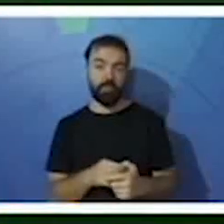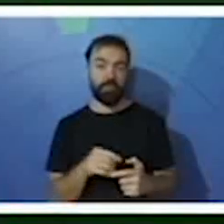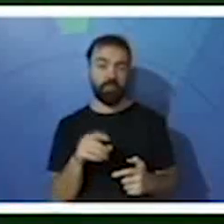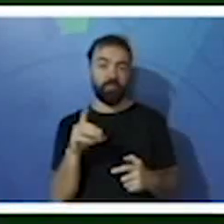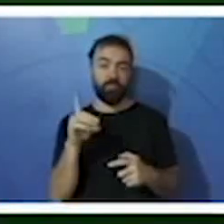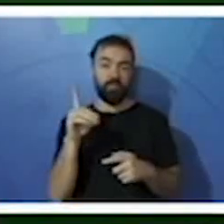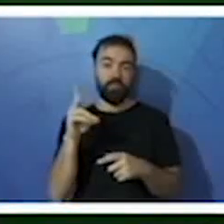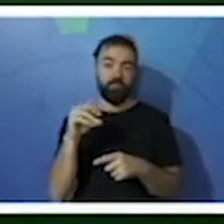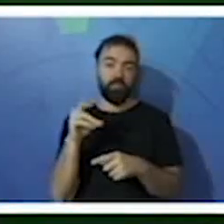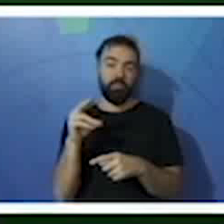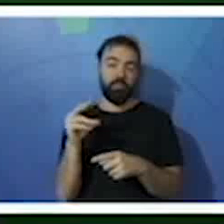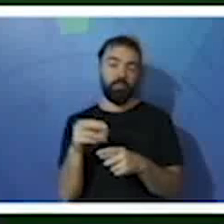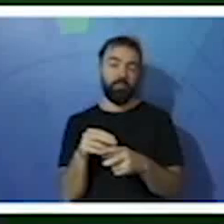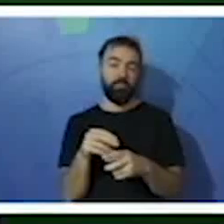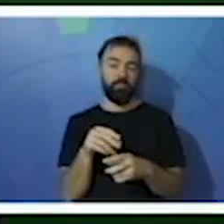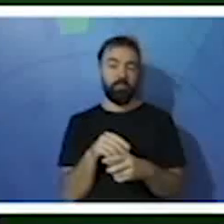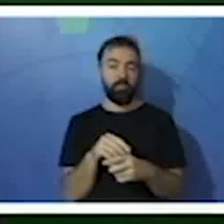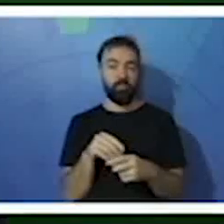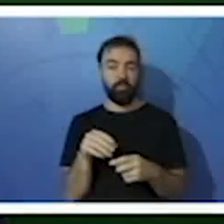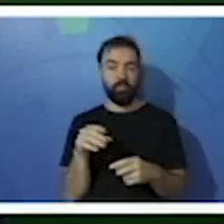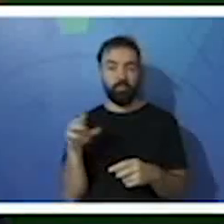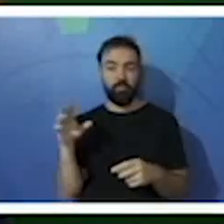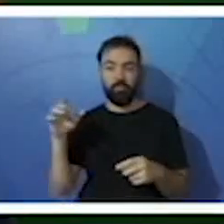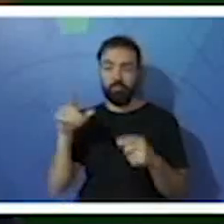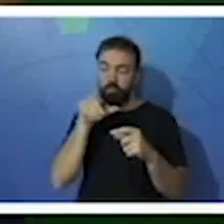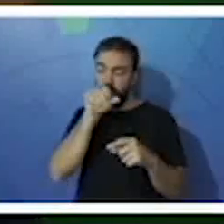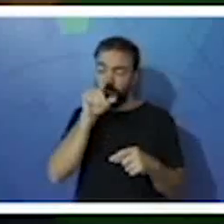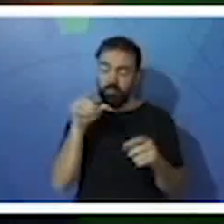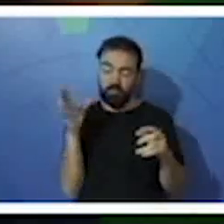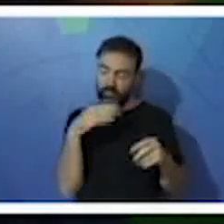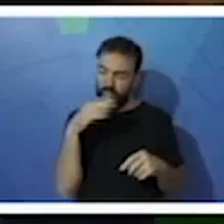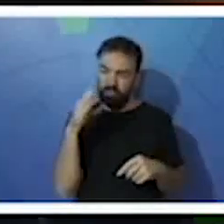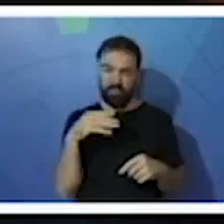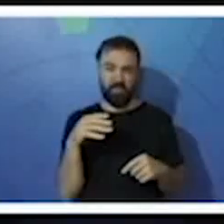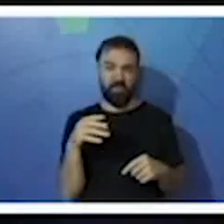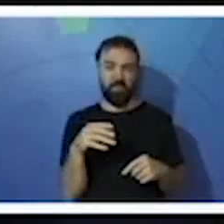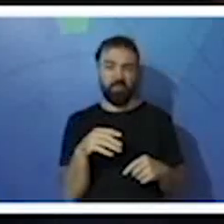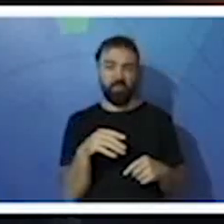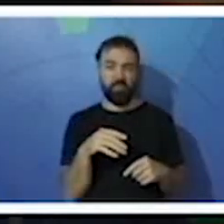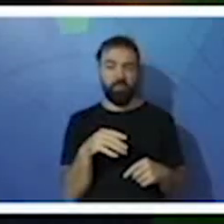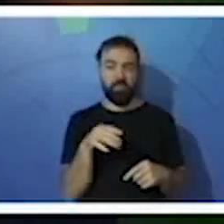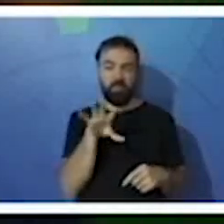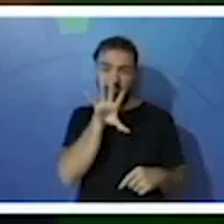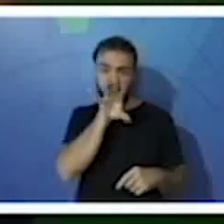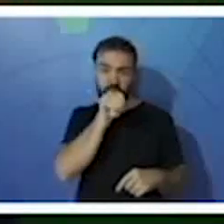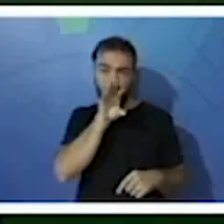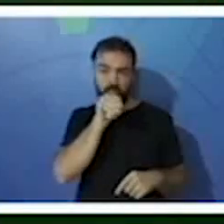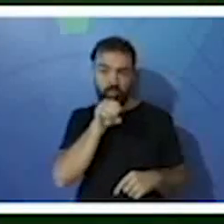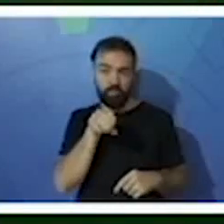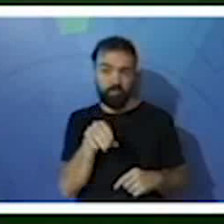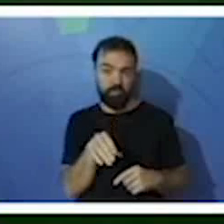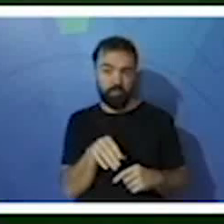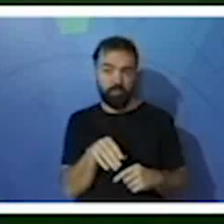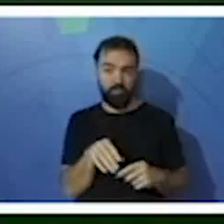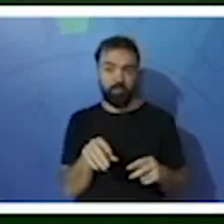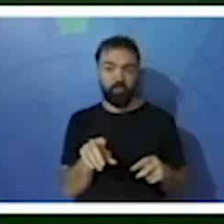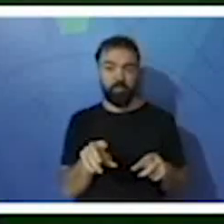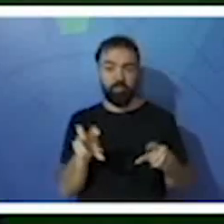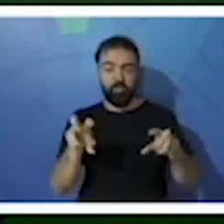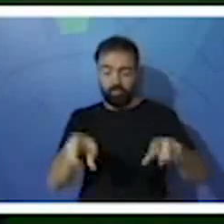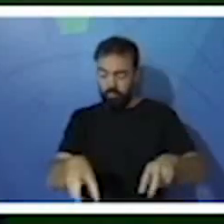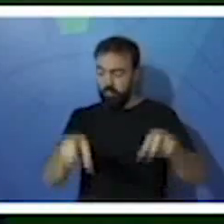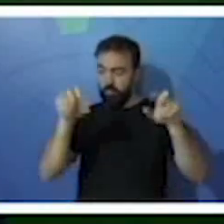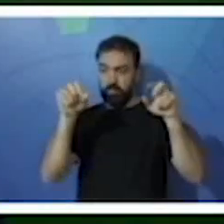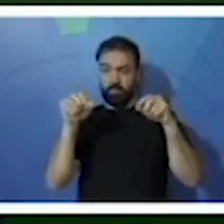-flor, o urubu-rei, o pato, flamingo, pelicano, gavião, a garça,